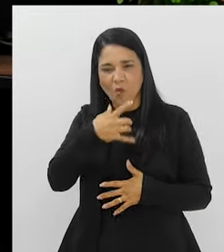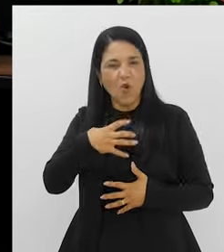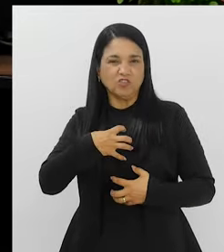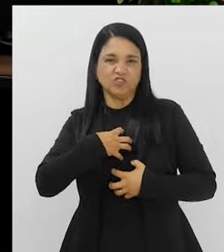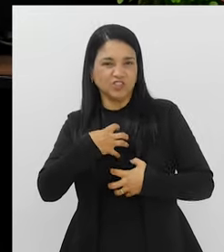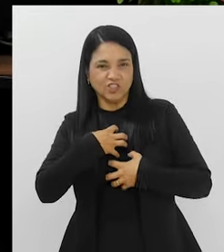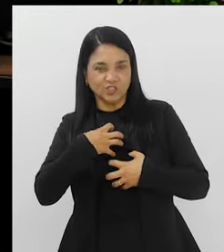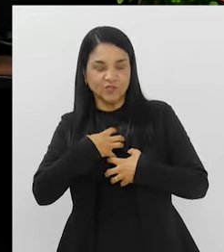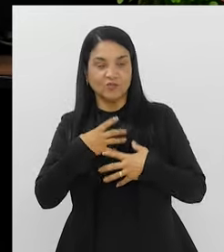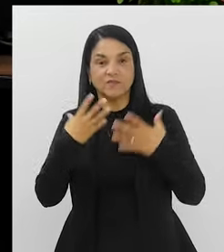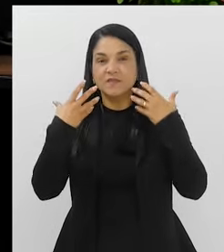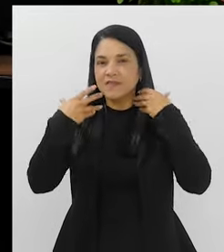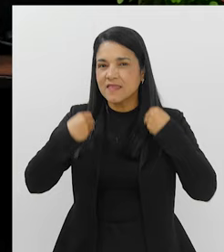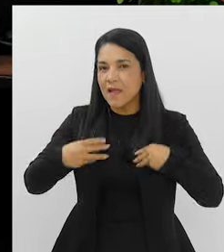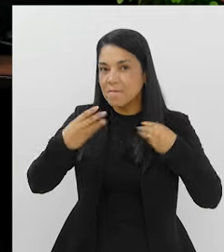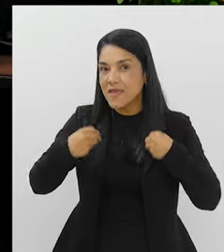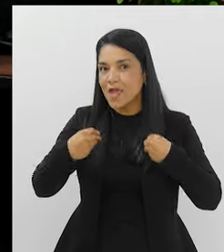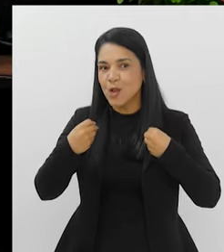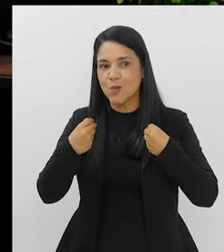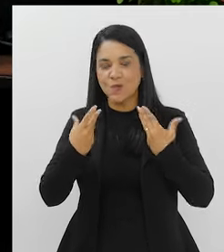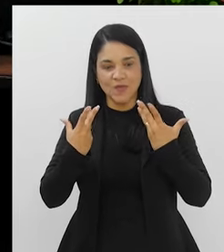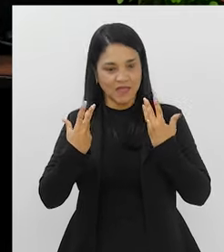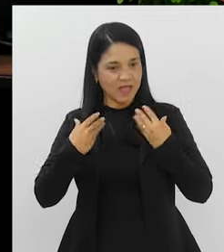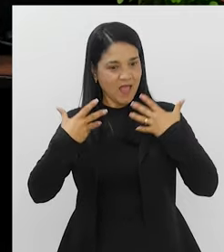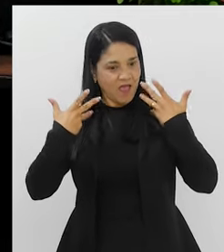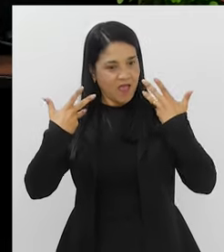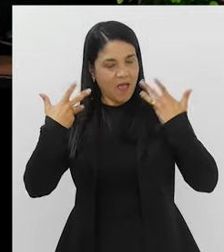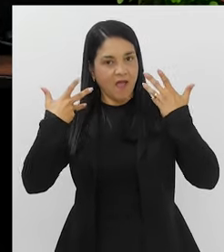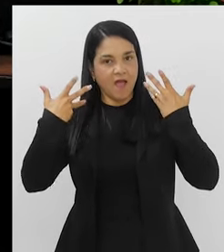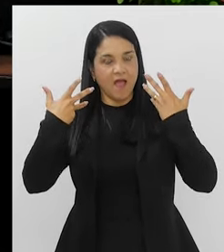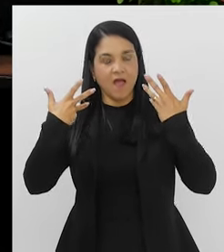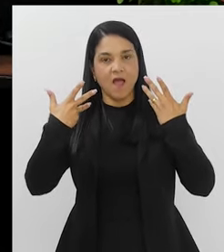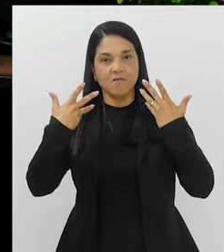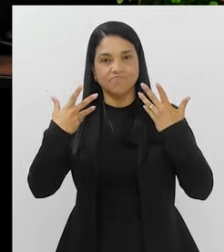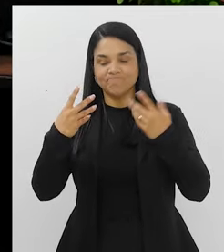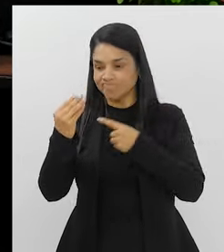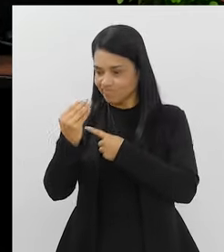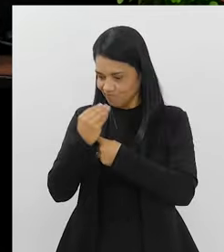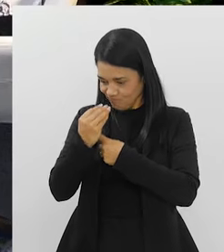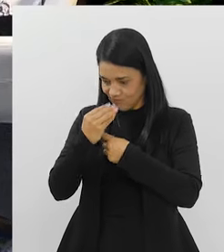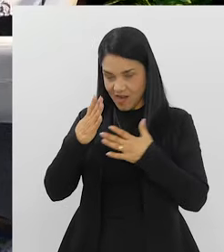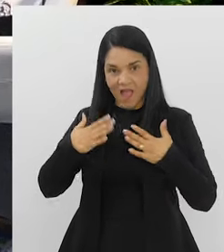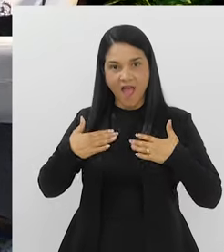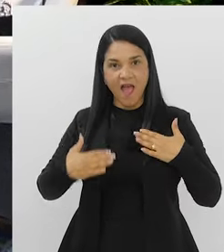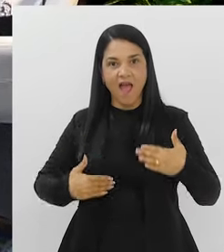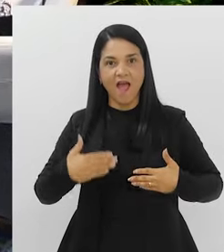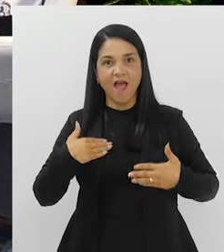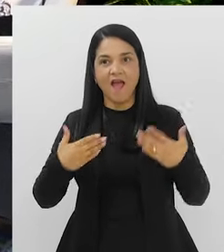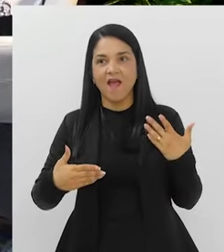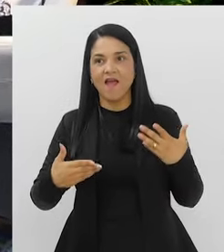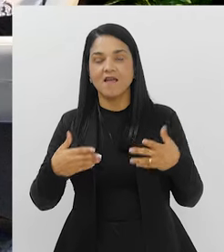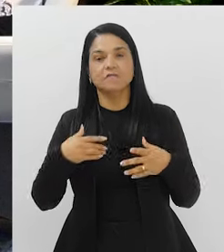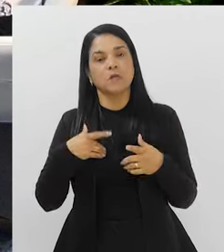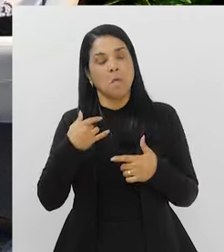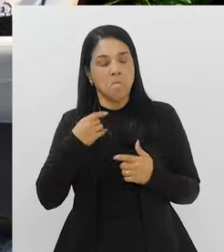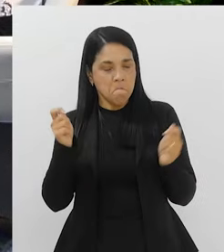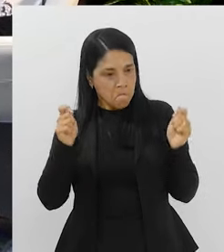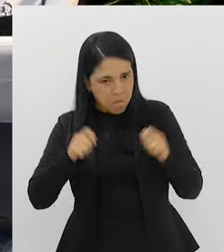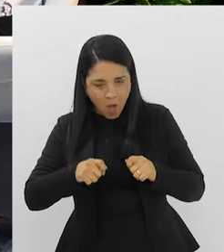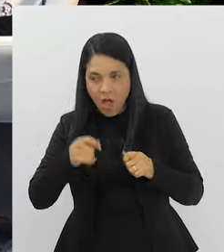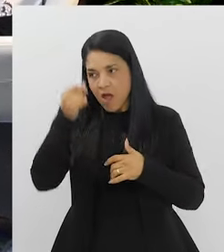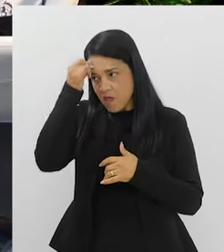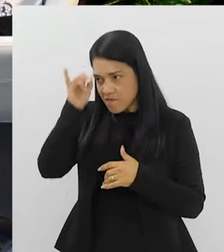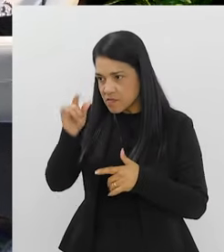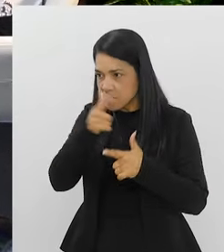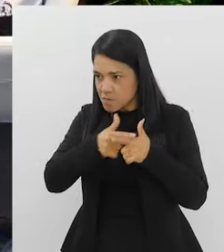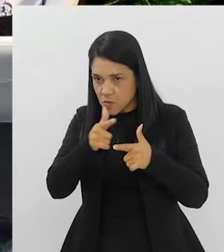cabelo, na textura da pele, na imunidade desse paciente. Ou seja, eu posso prevenir vários outros problemas